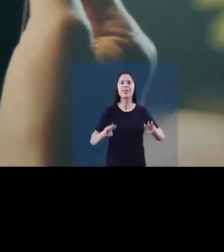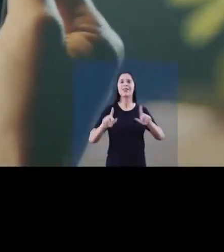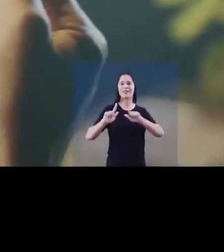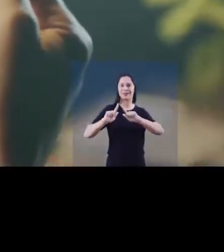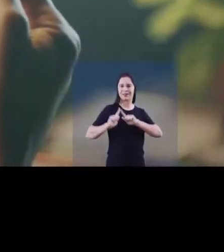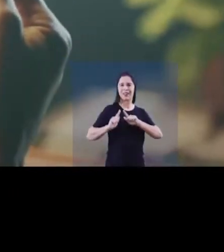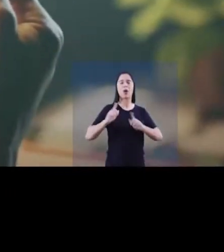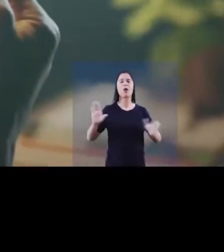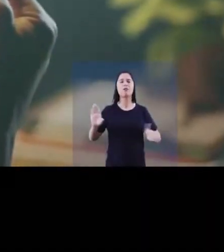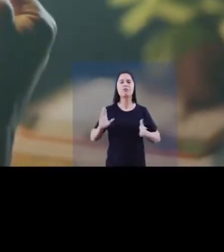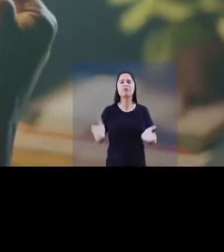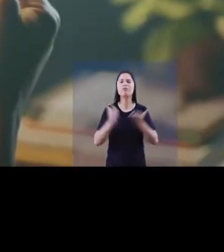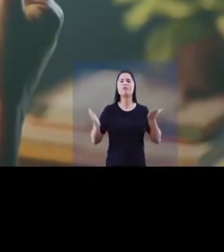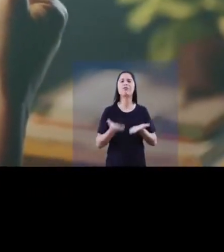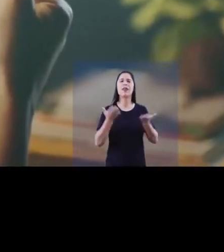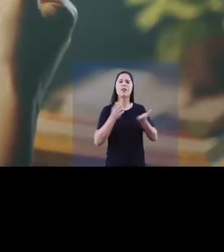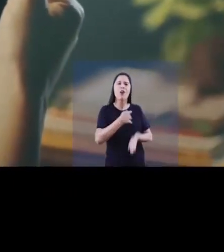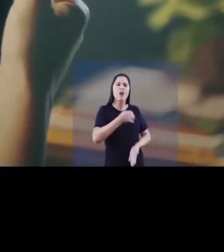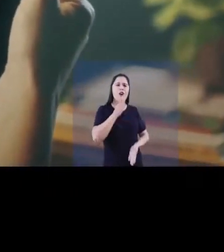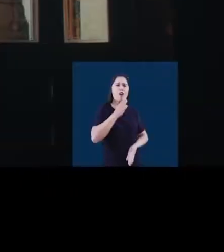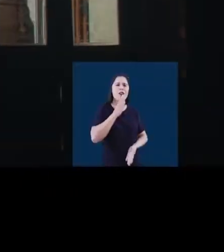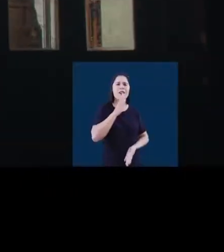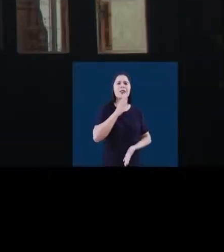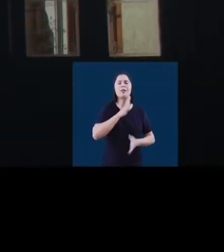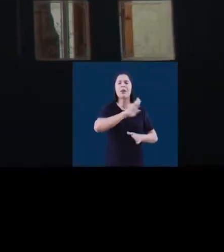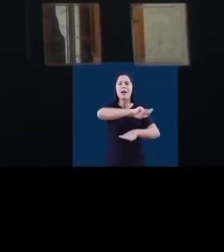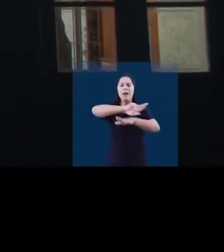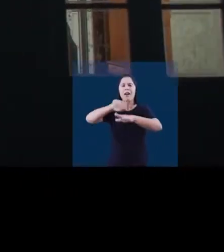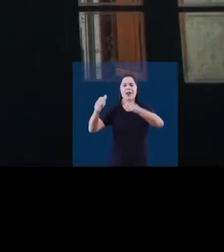levando educação e conhecimento para qualquer lugar.